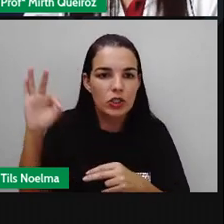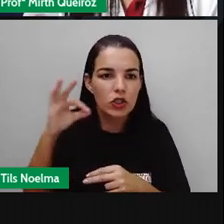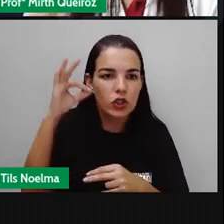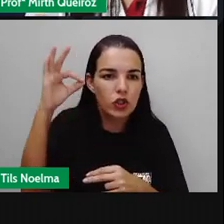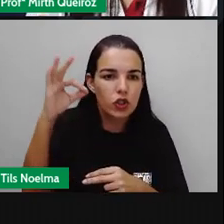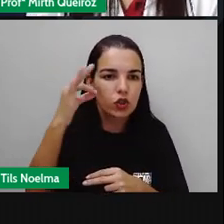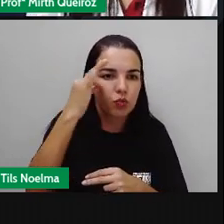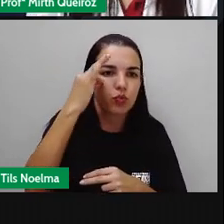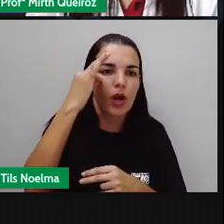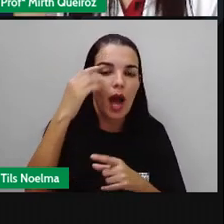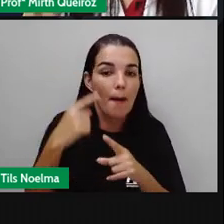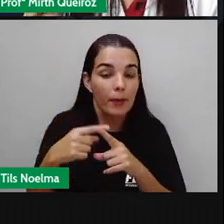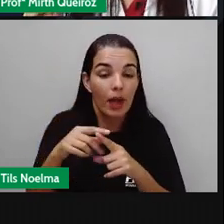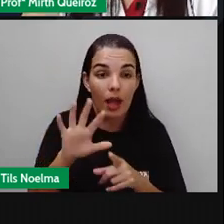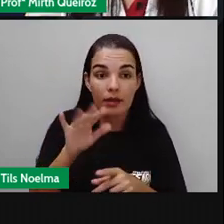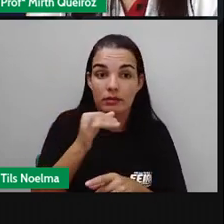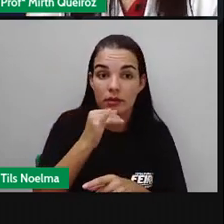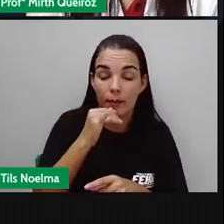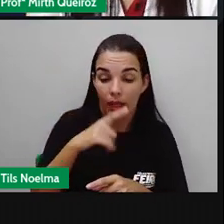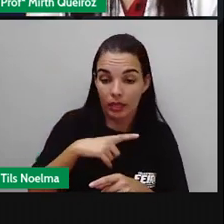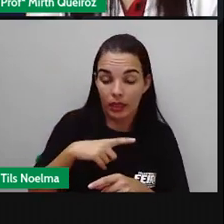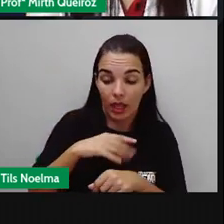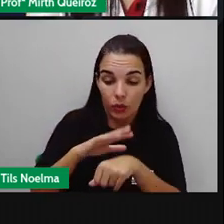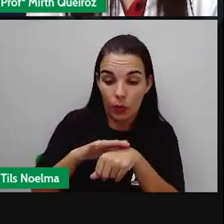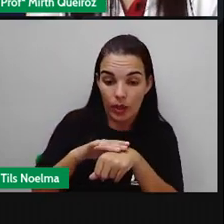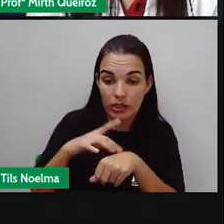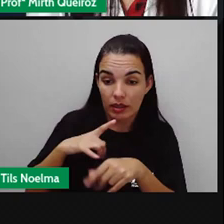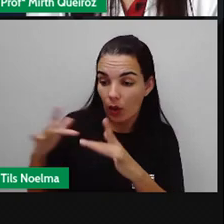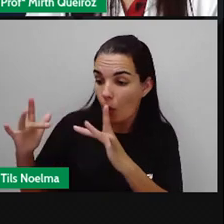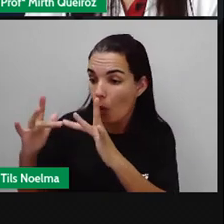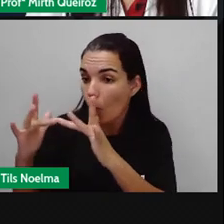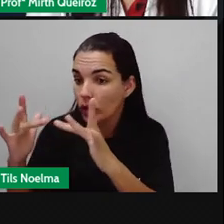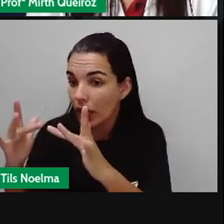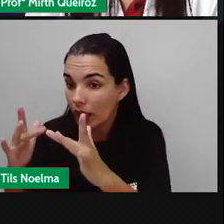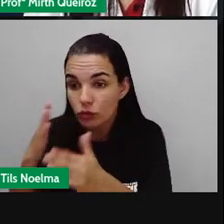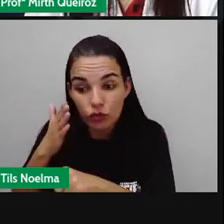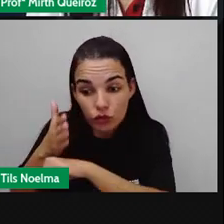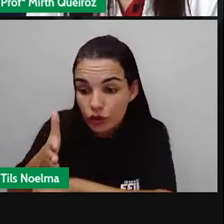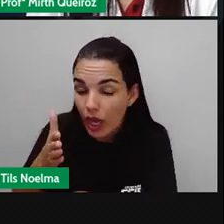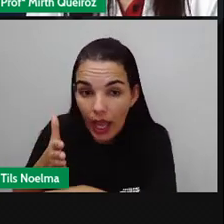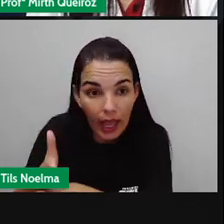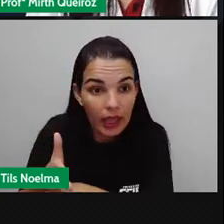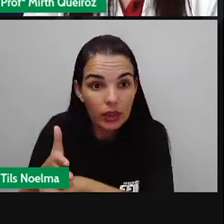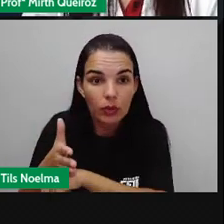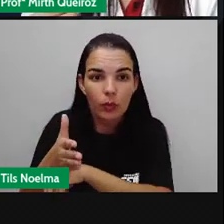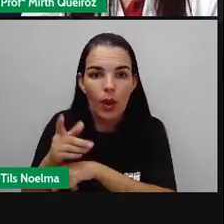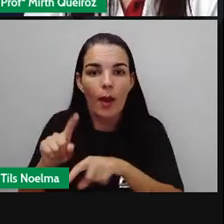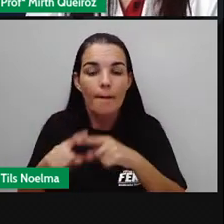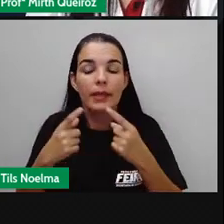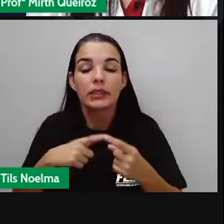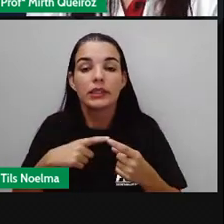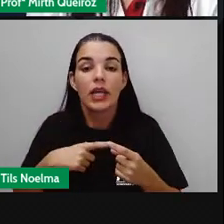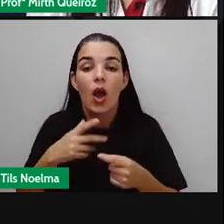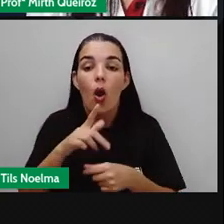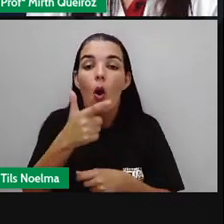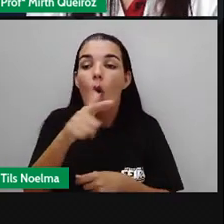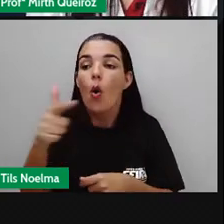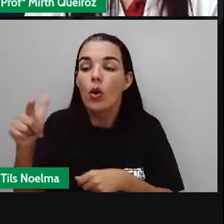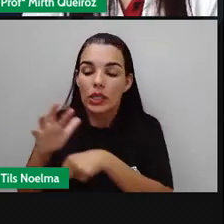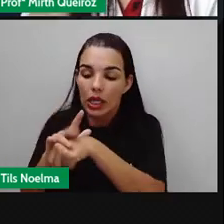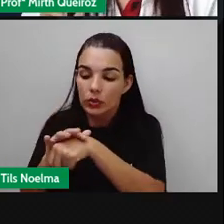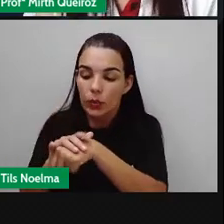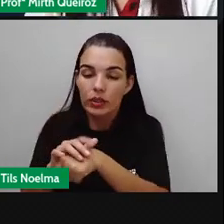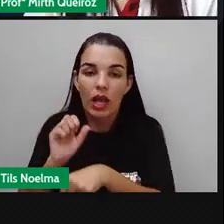adquire ela com contato direto com esse organismo, esse mito-organismo protozoário. E outras doenças a gente